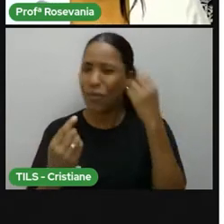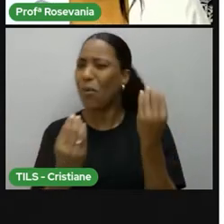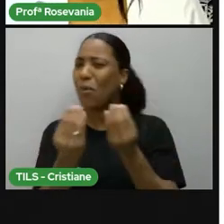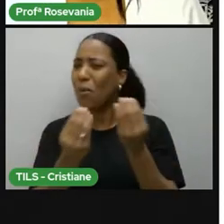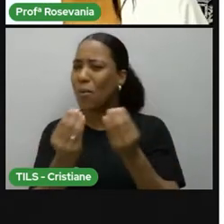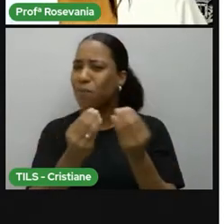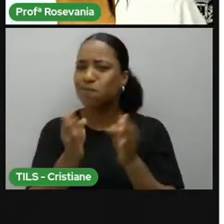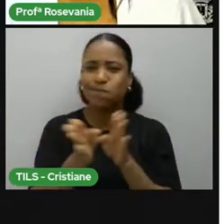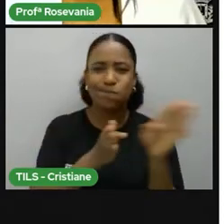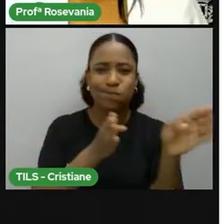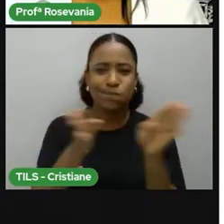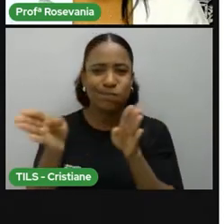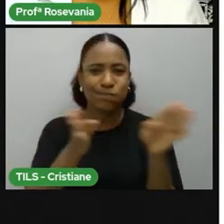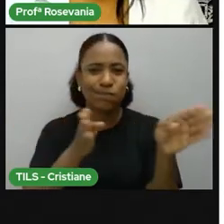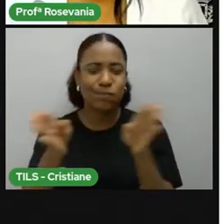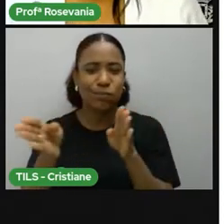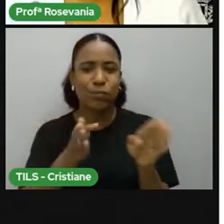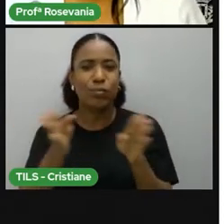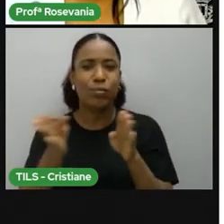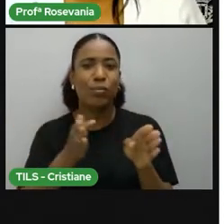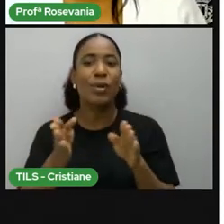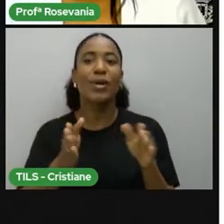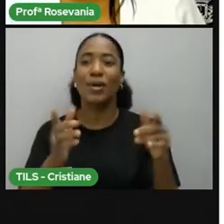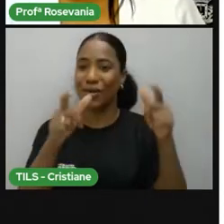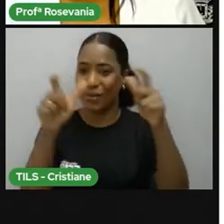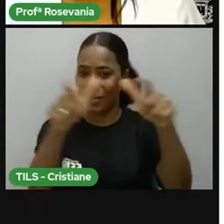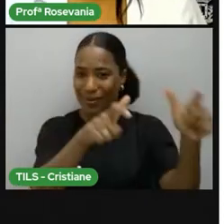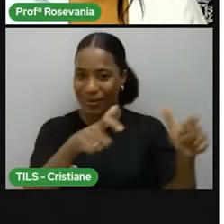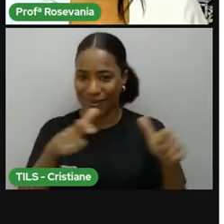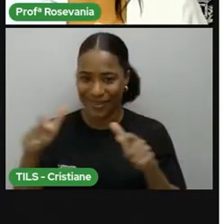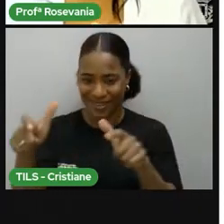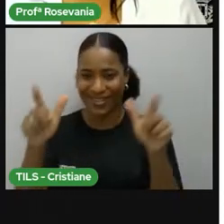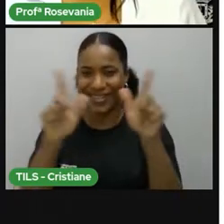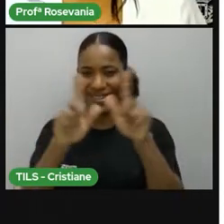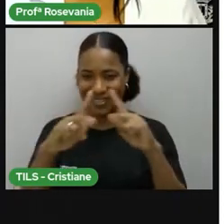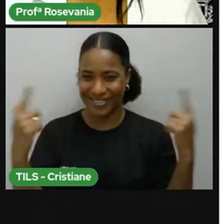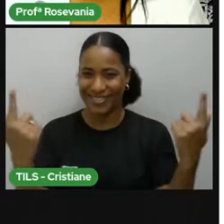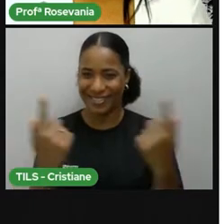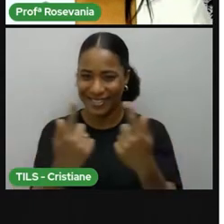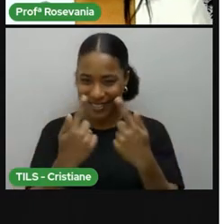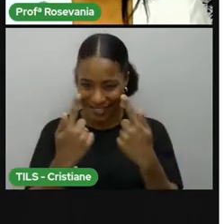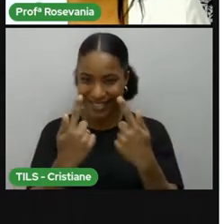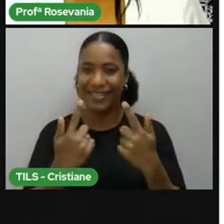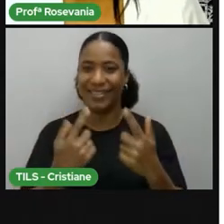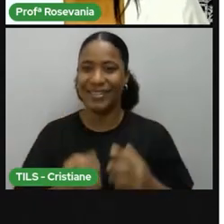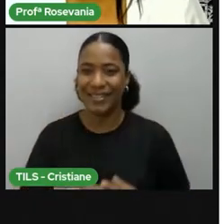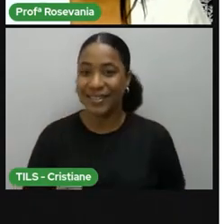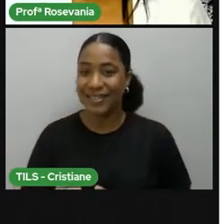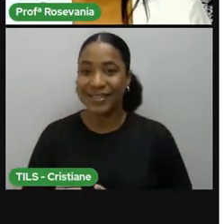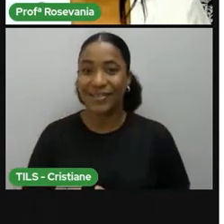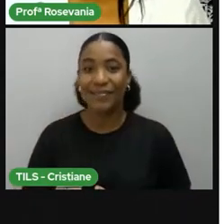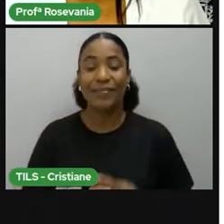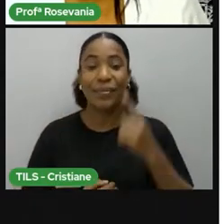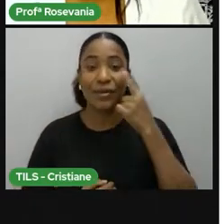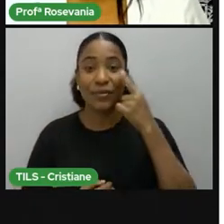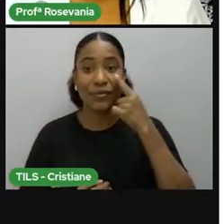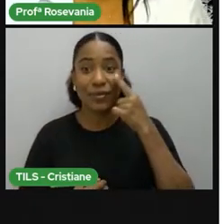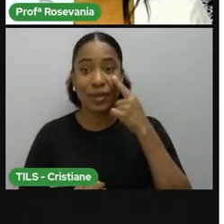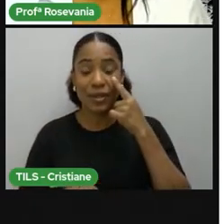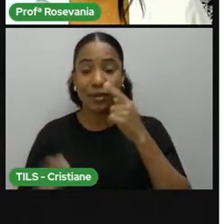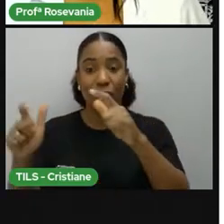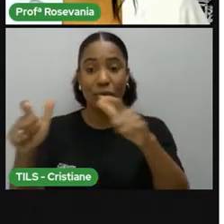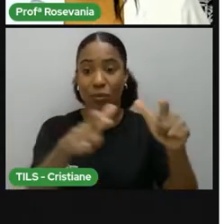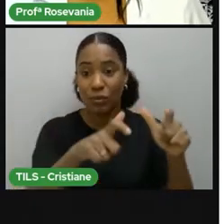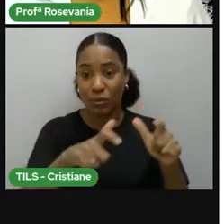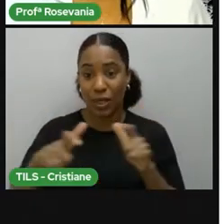gente vai usar todos esses instrumentos para poder se localizar no espaço geográfico. Eu trouxe aqui alguns pontos bastante conhecidos, né, do